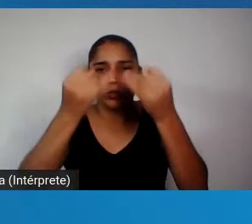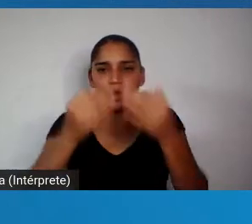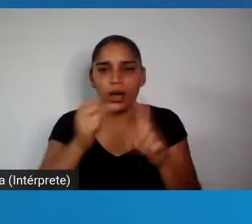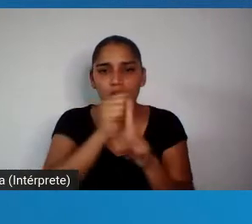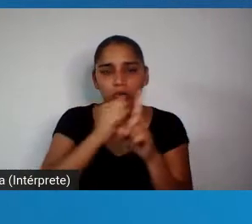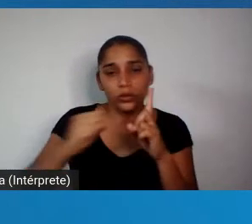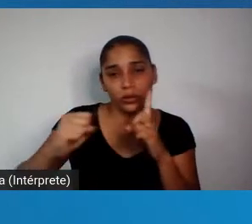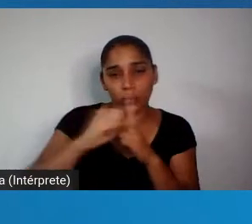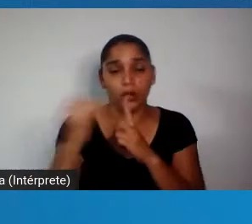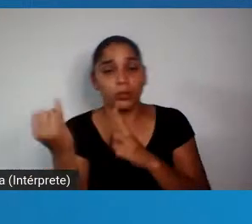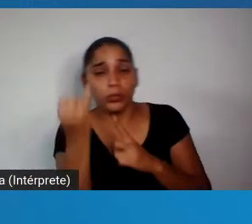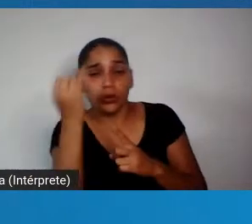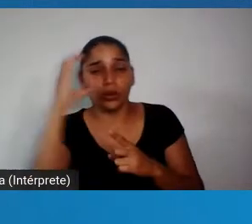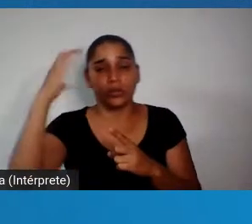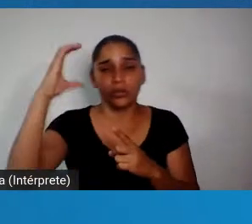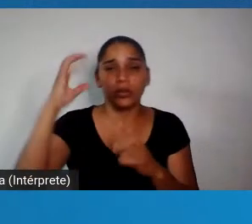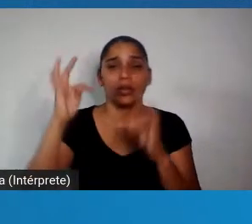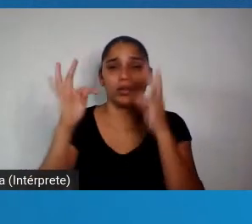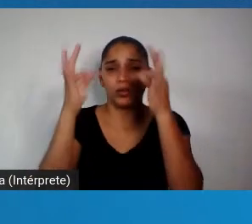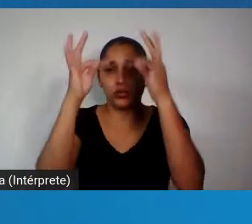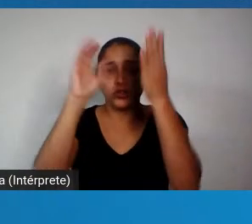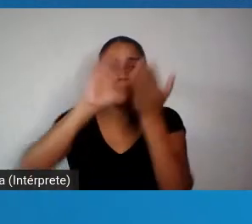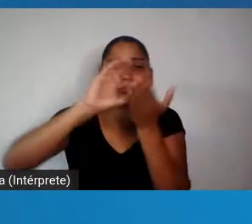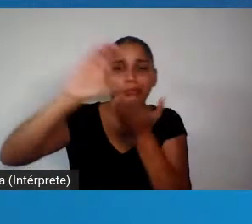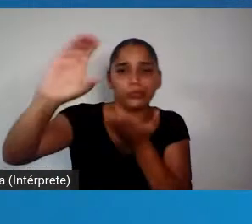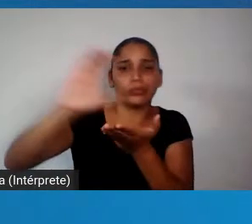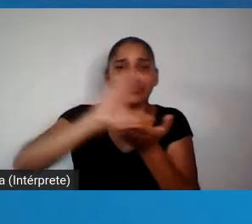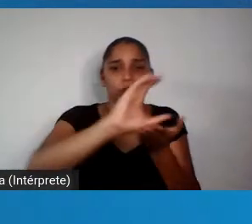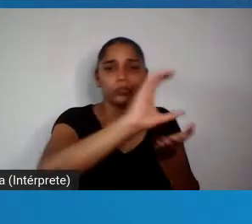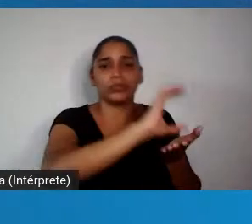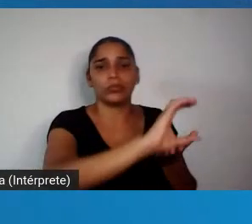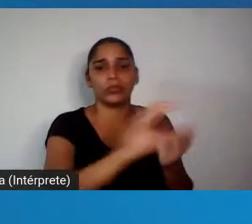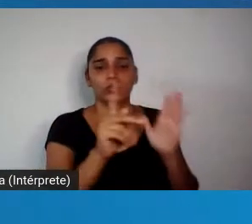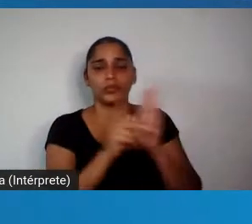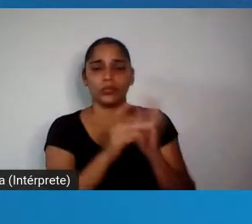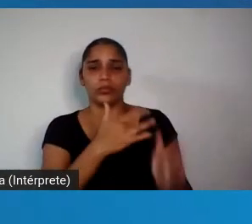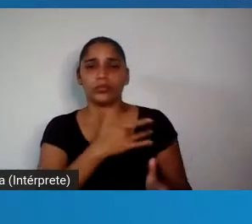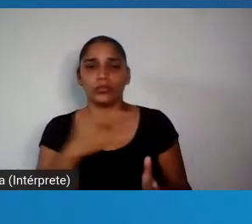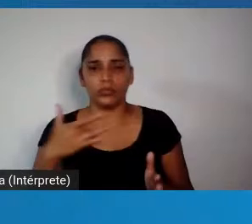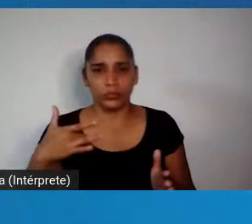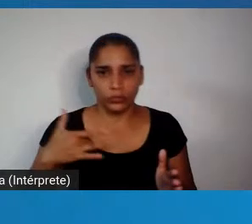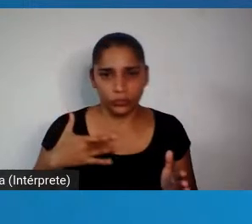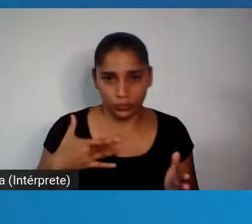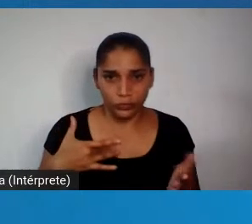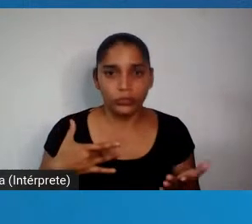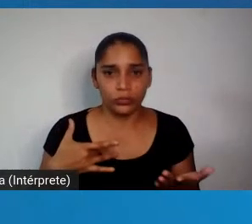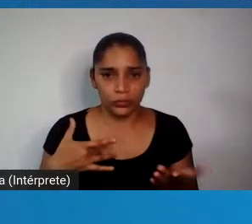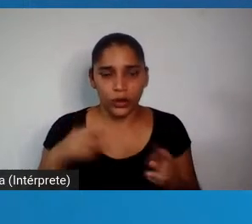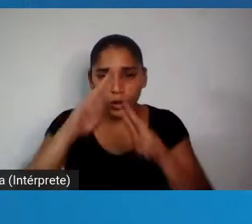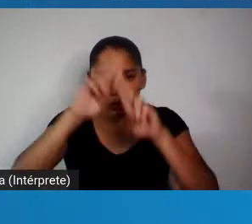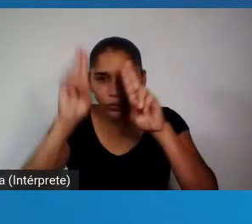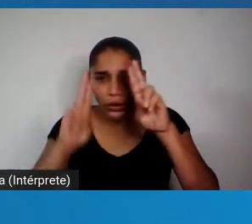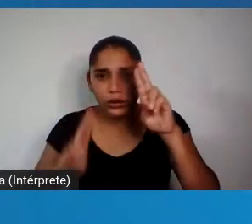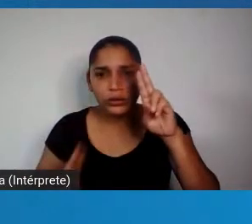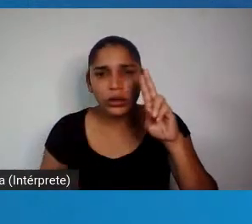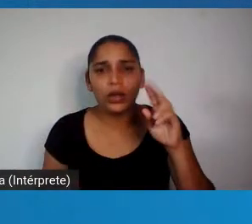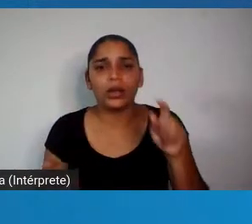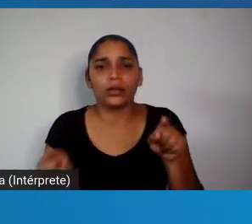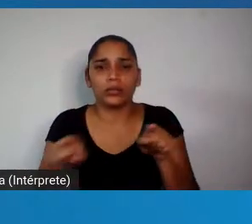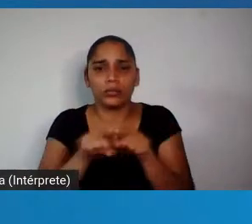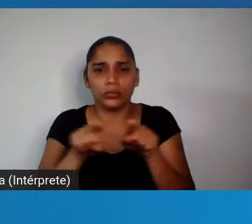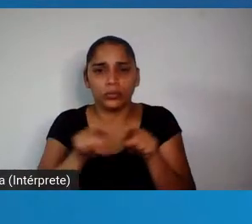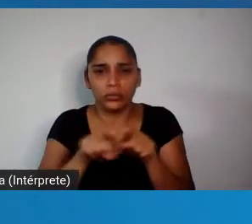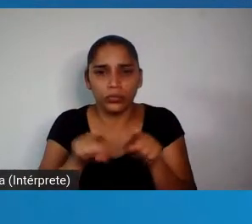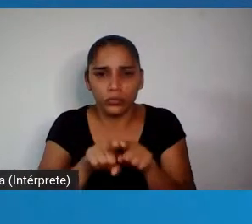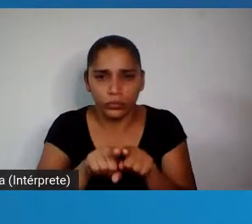ciência, da tecnologia, do financiamento, do Estado e da saúde, e mais uma vez eu estou na universidade, na UFRJ mais 100, quando o